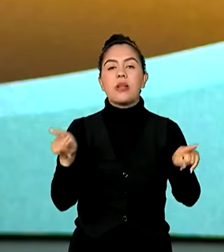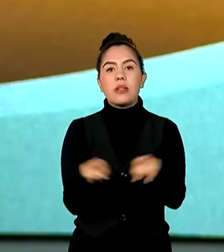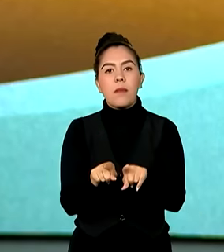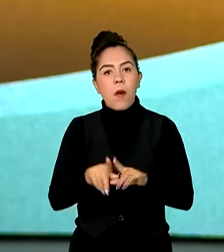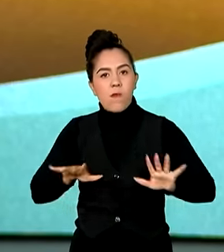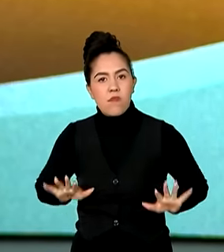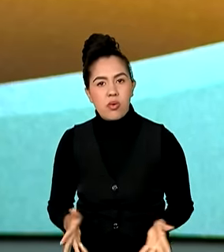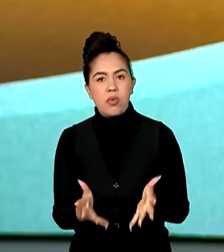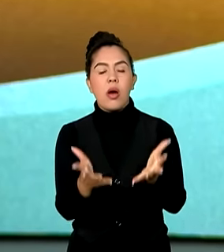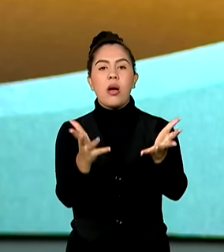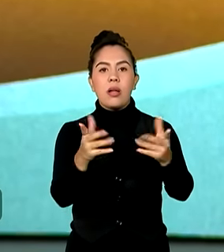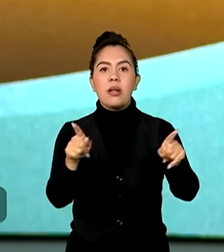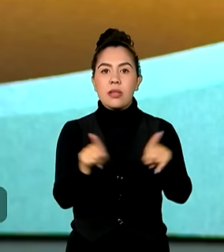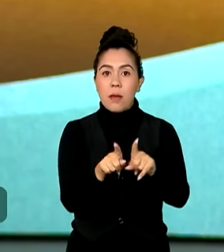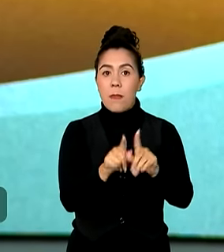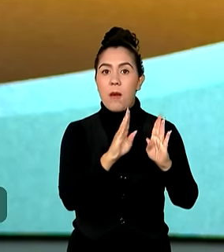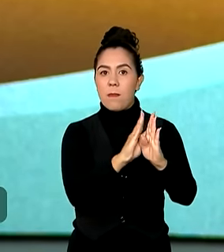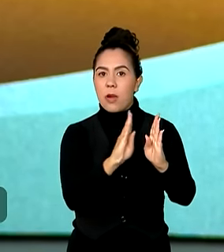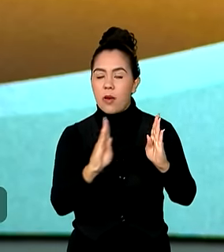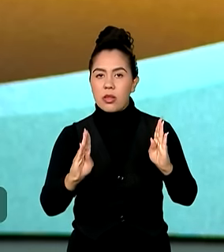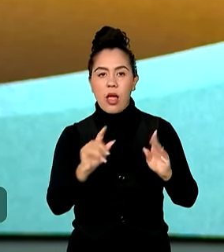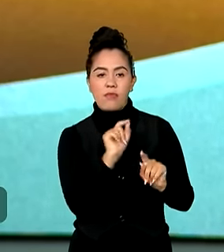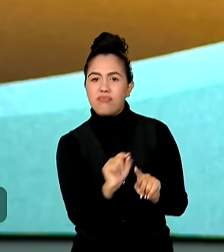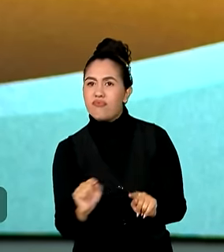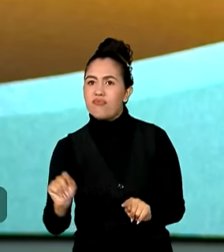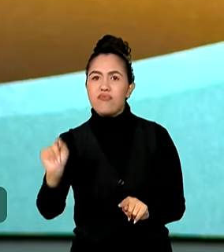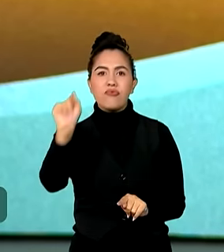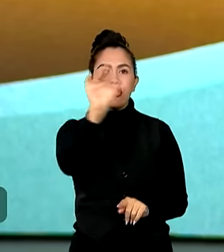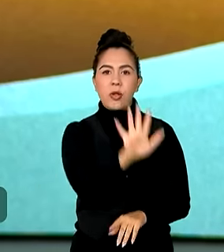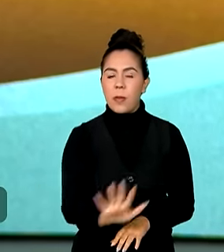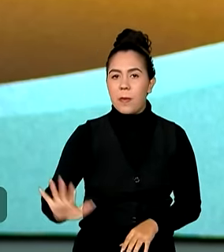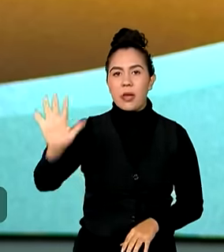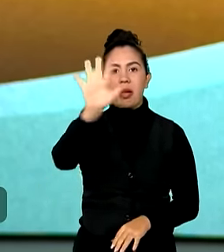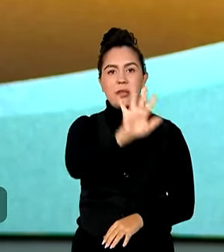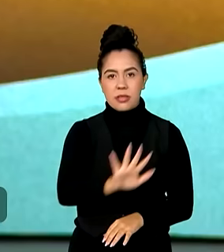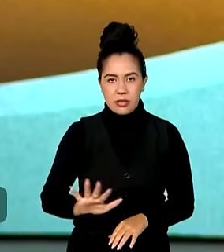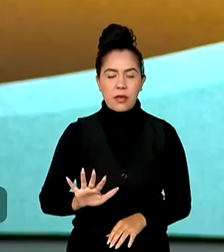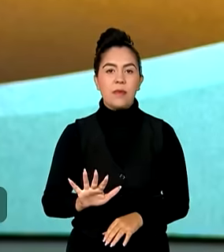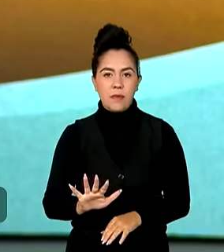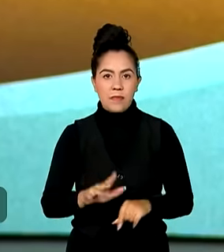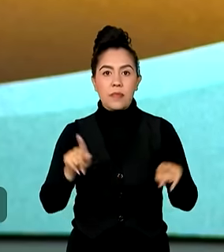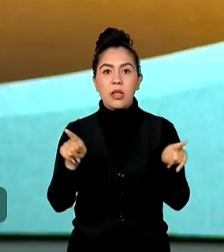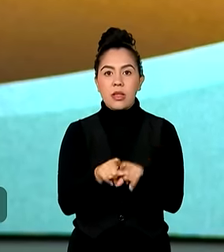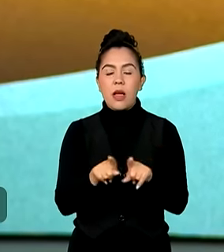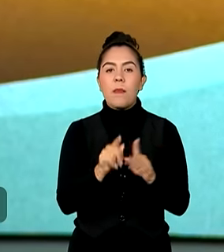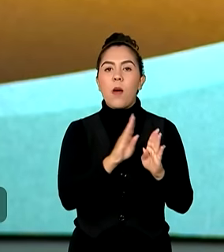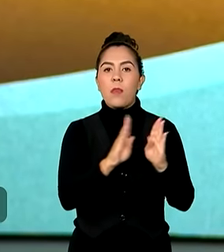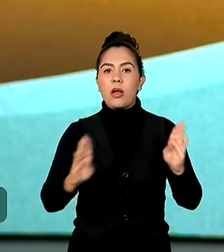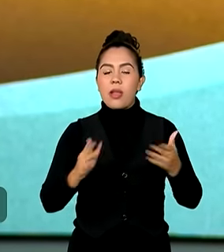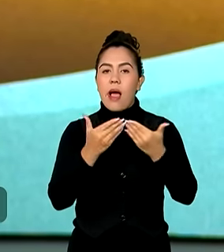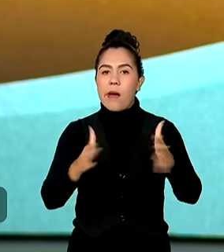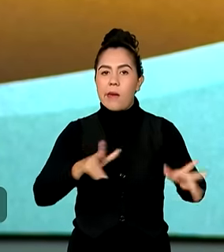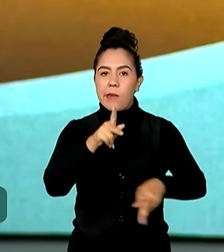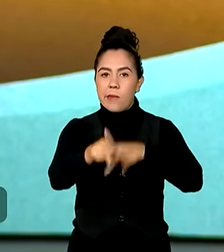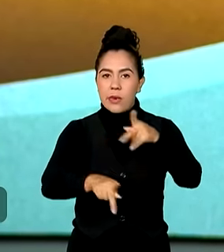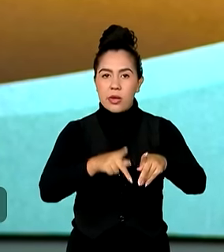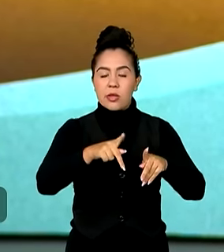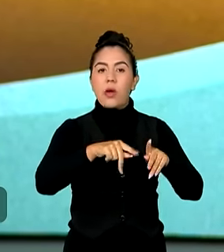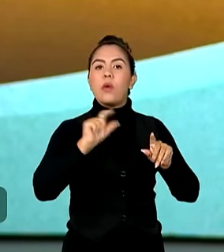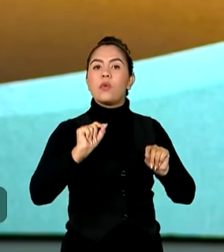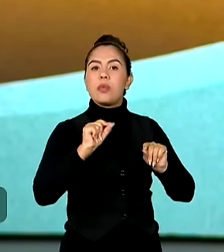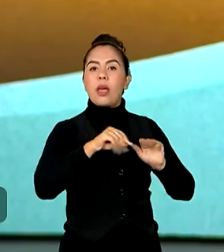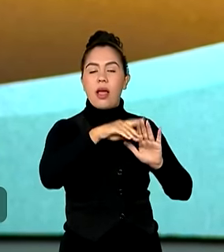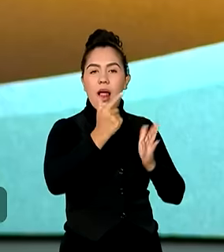e a grande rede de bibliotecas atuantes em todo o Brasil, no âmbito do Sistema Nacional de Bibliotecas Públicas do livro do Programa Cultura